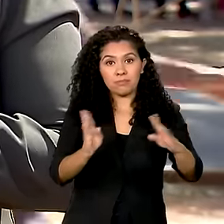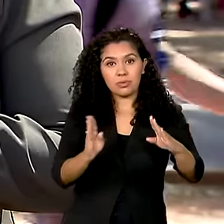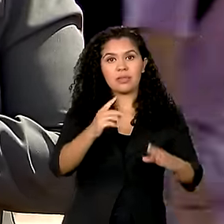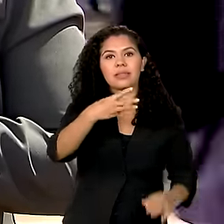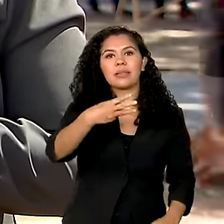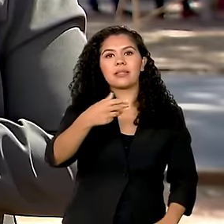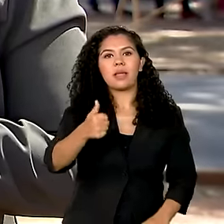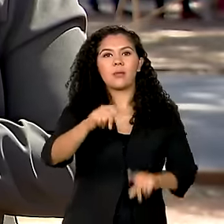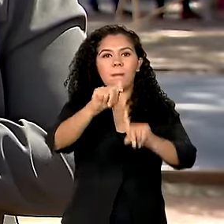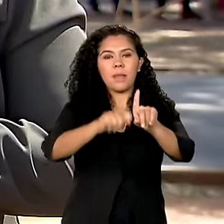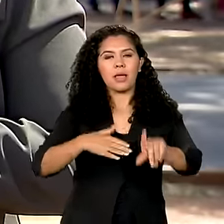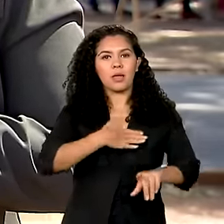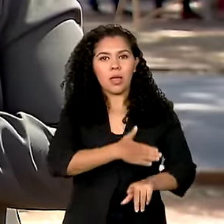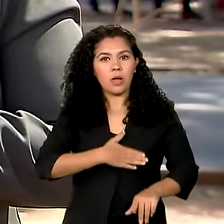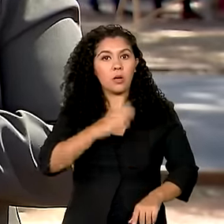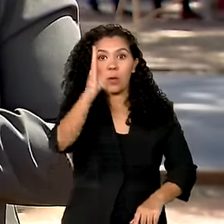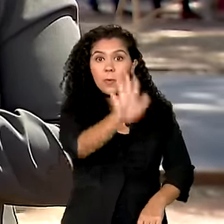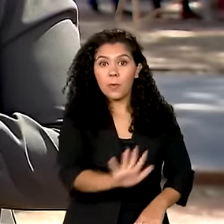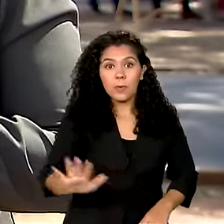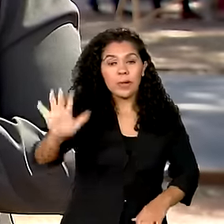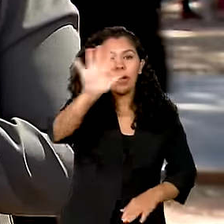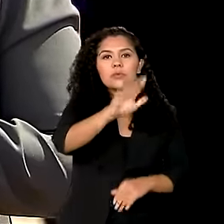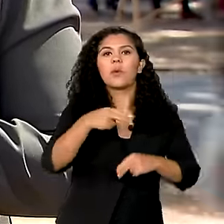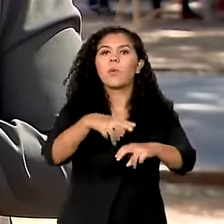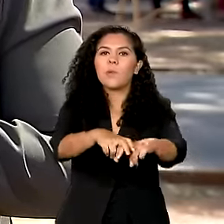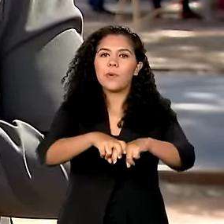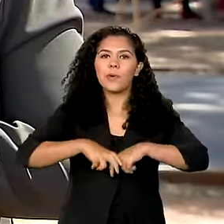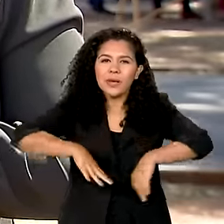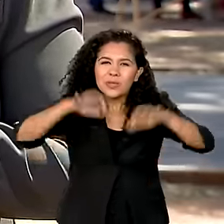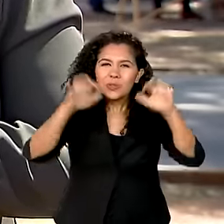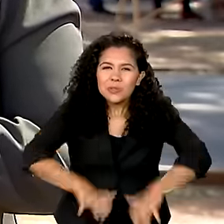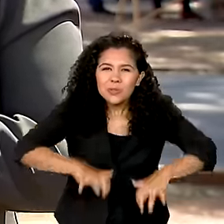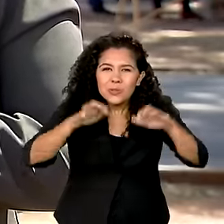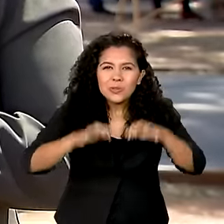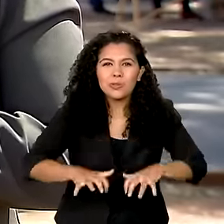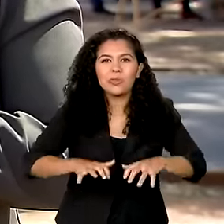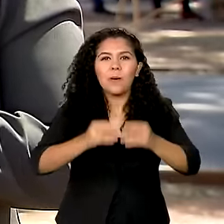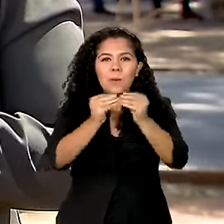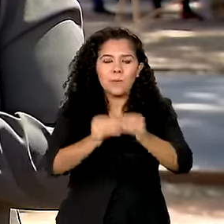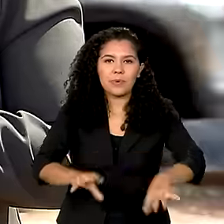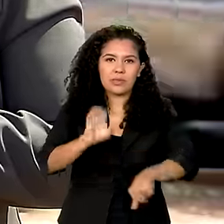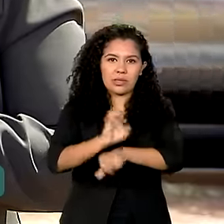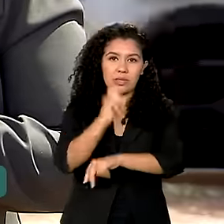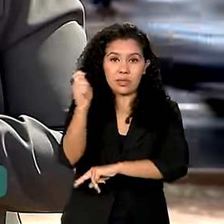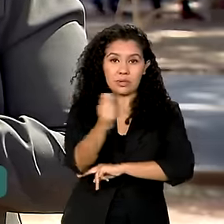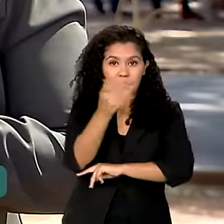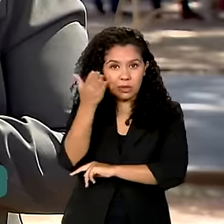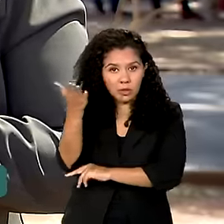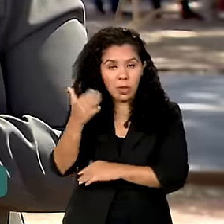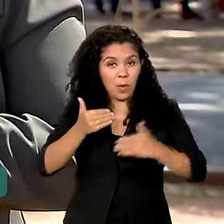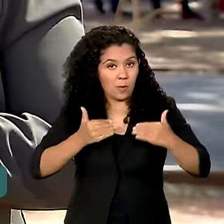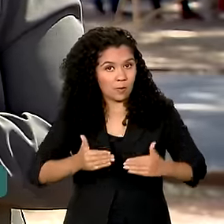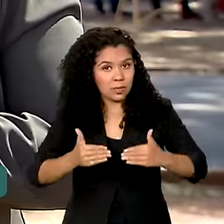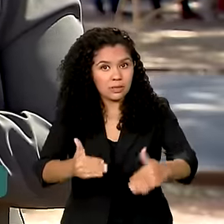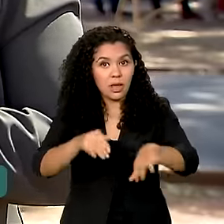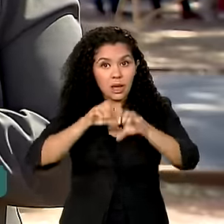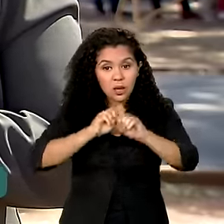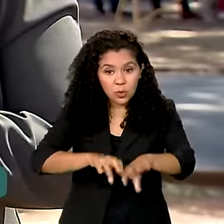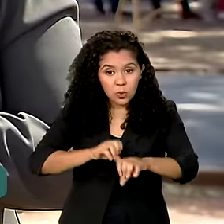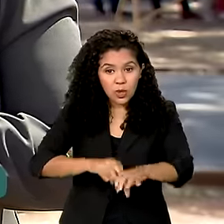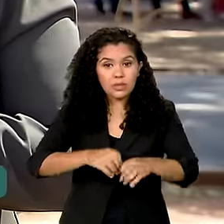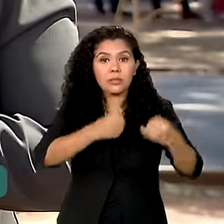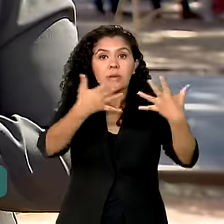O prazo foi prorrogado em todo o país por causa das enchentes que afetam o Rio Grande do Sul. Segundo o Ministério da Educação,